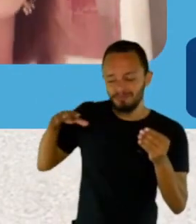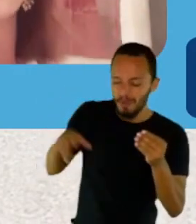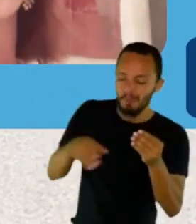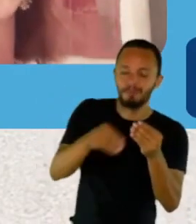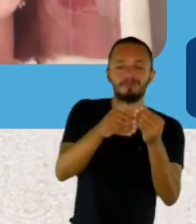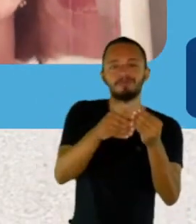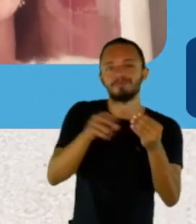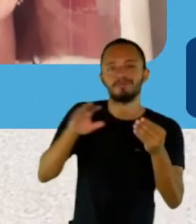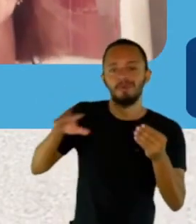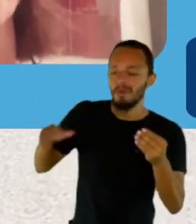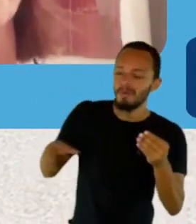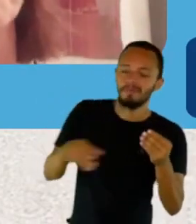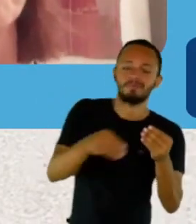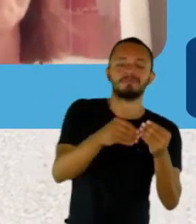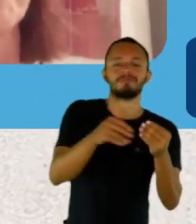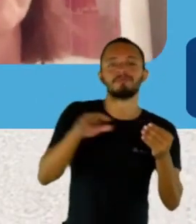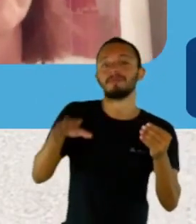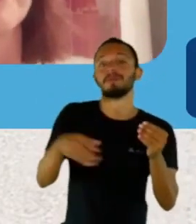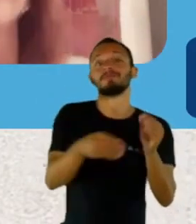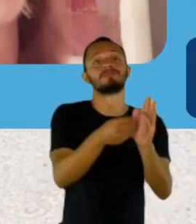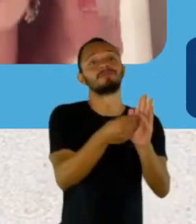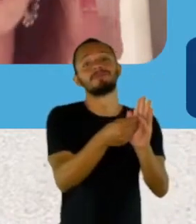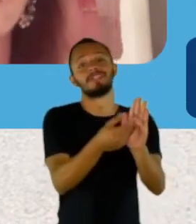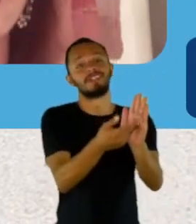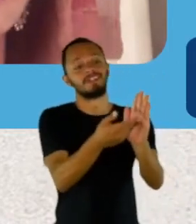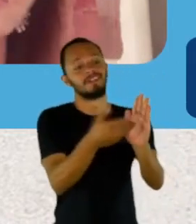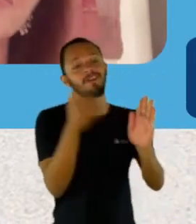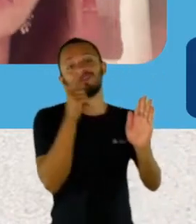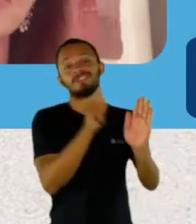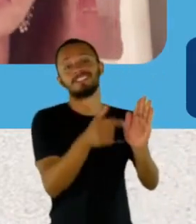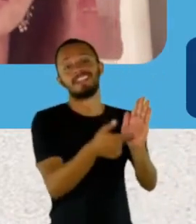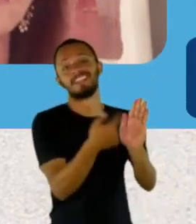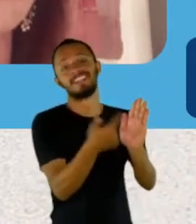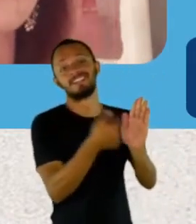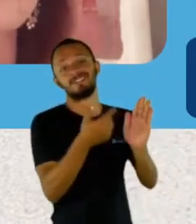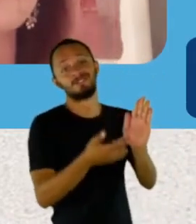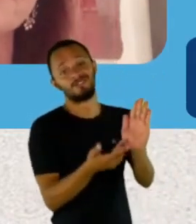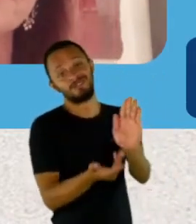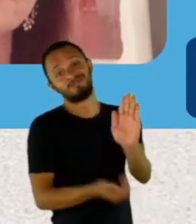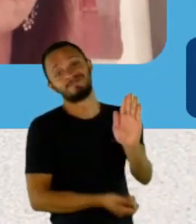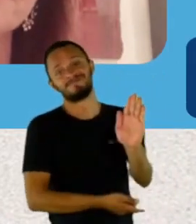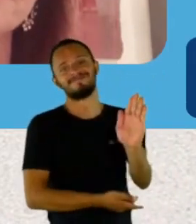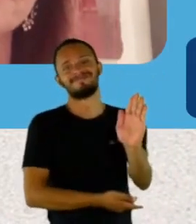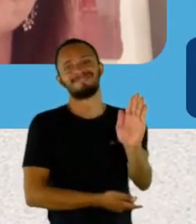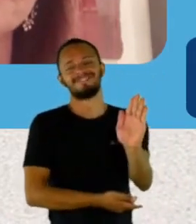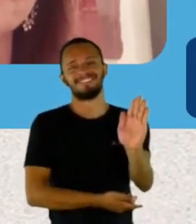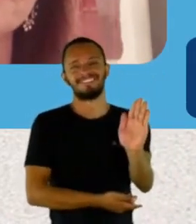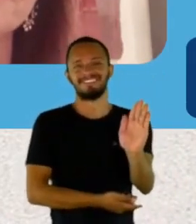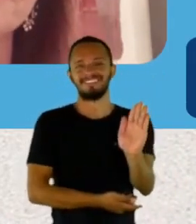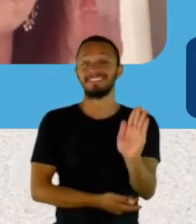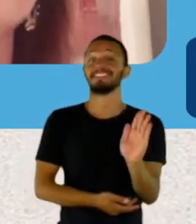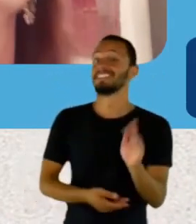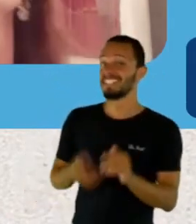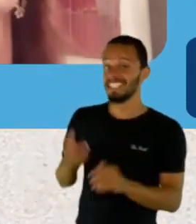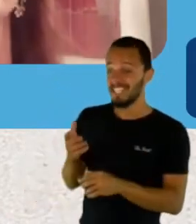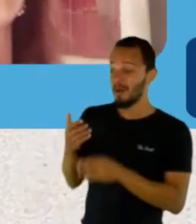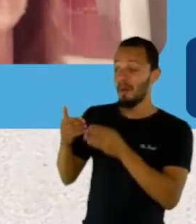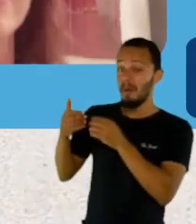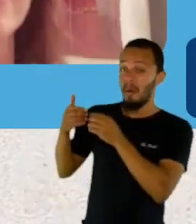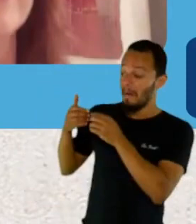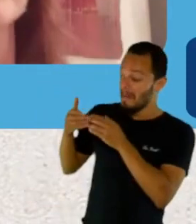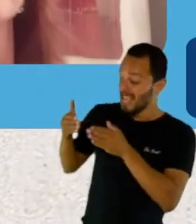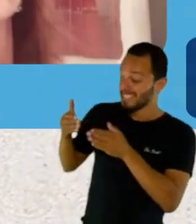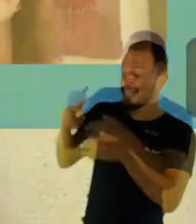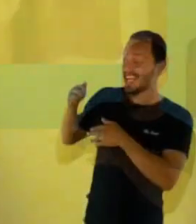eu consegui fazer o livro todo. Nada fácil. Então foi a partir desse conto da Ana Maria que,